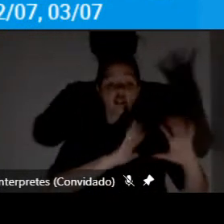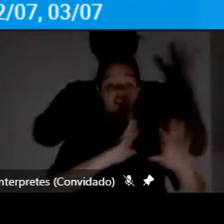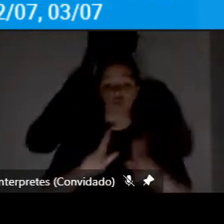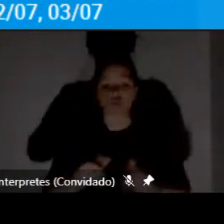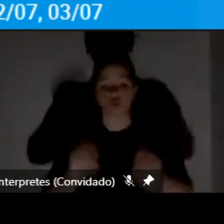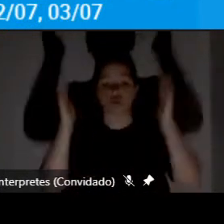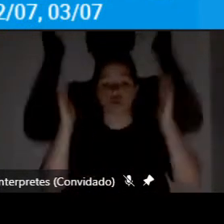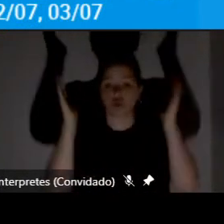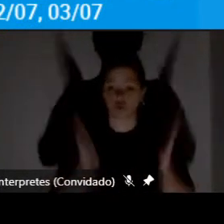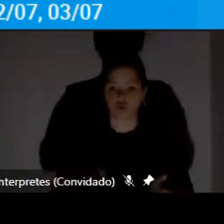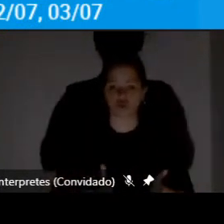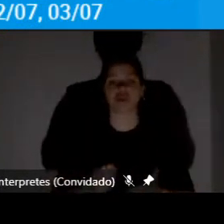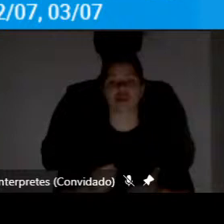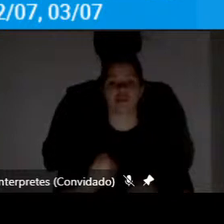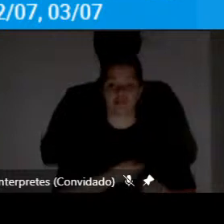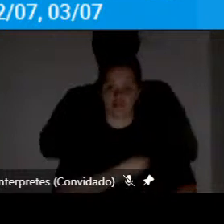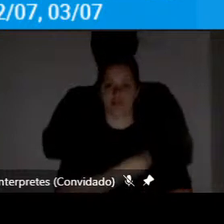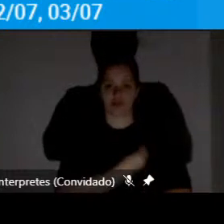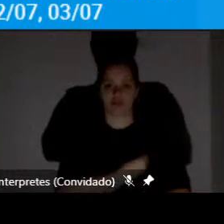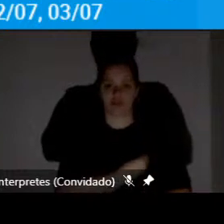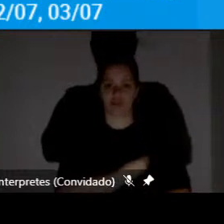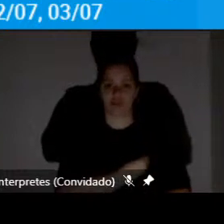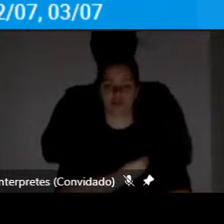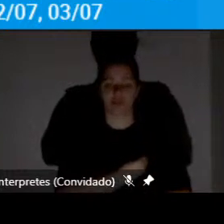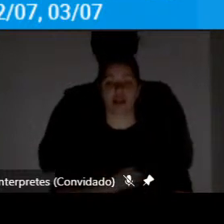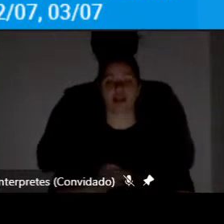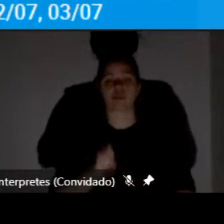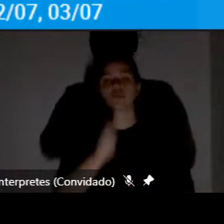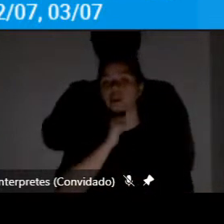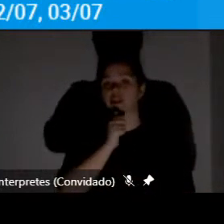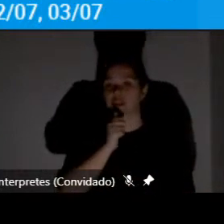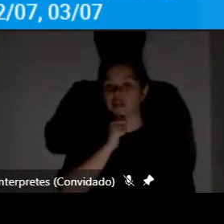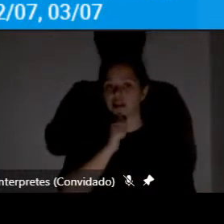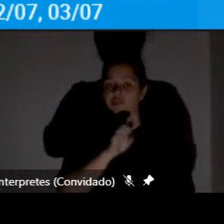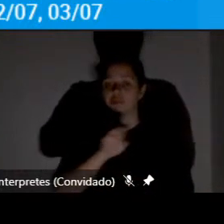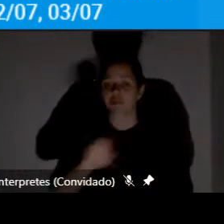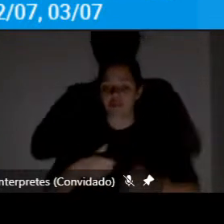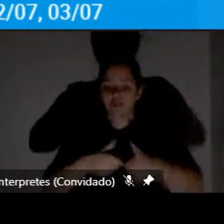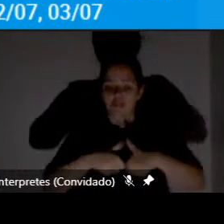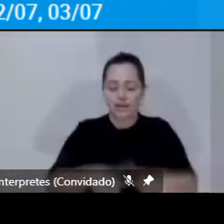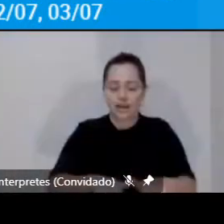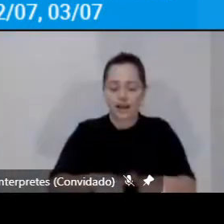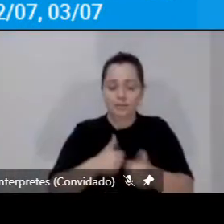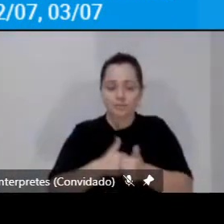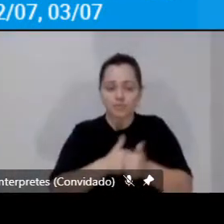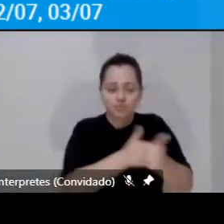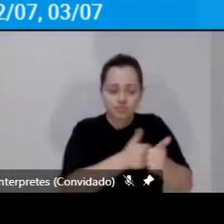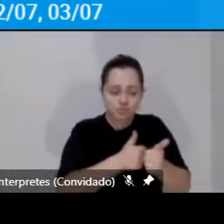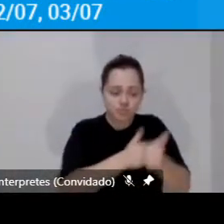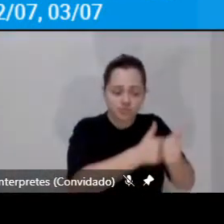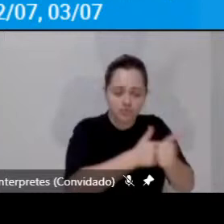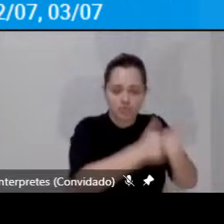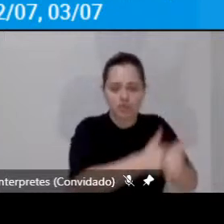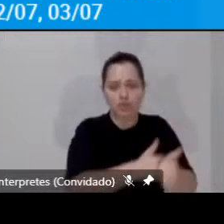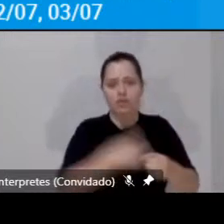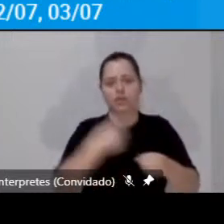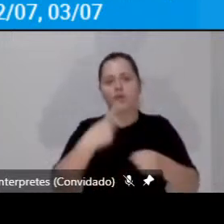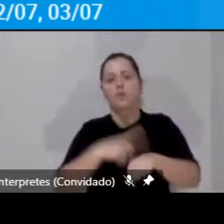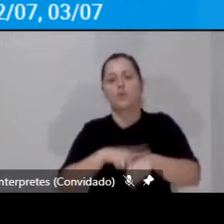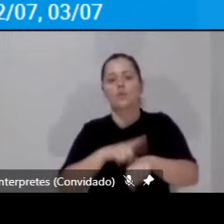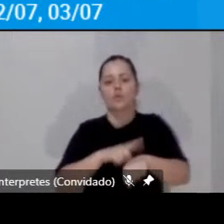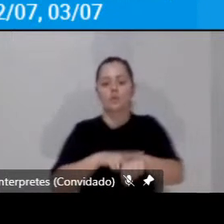experimentou. O melhor exemplo é ficar preso no engarrafamento com hora marcada